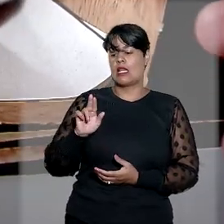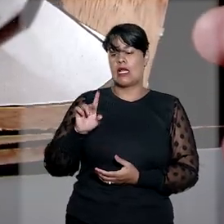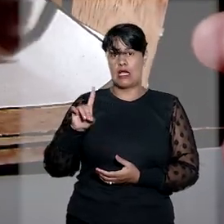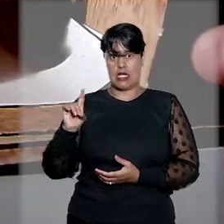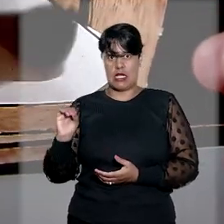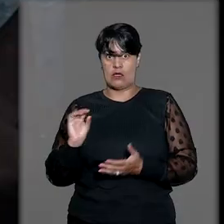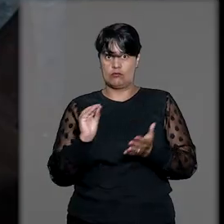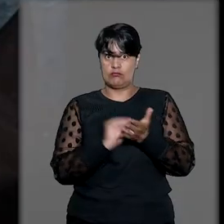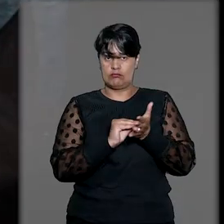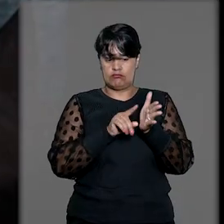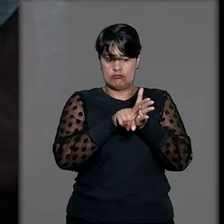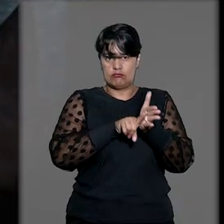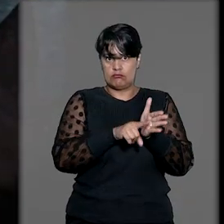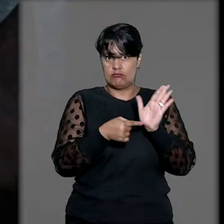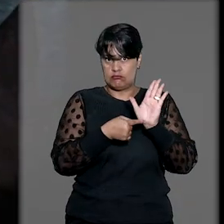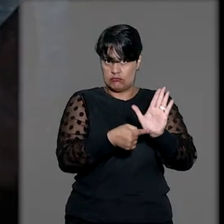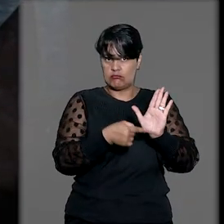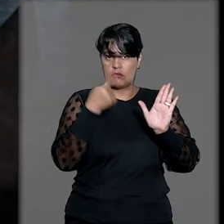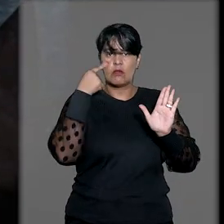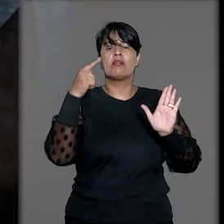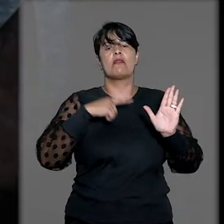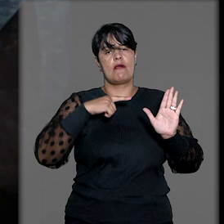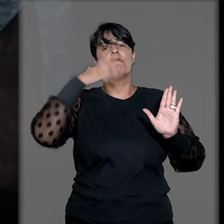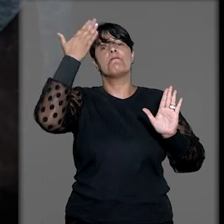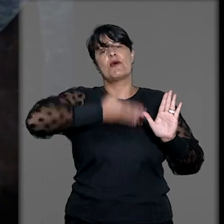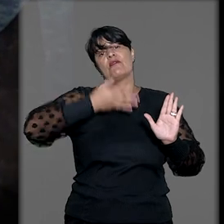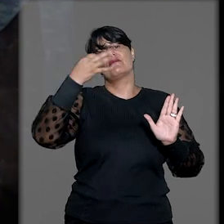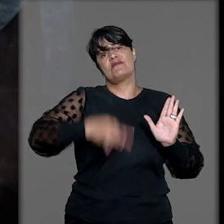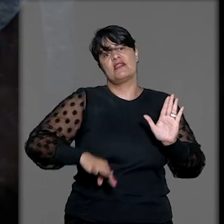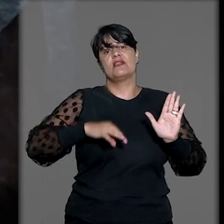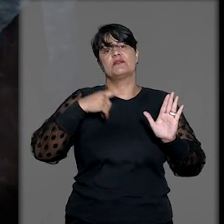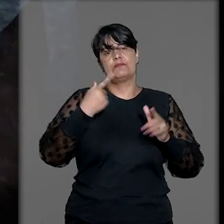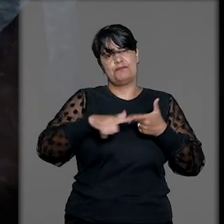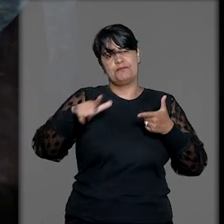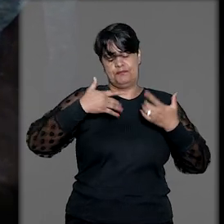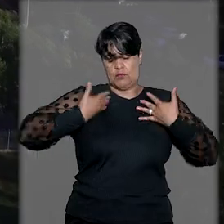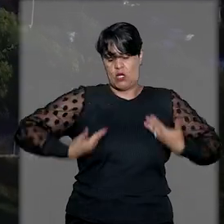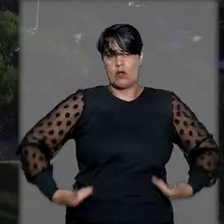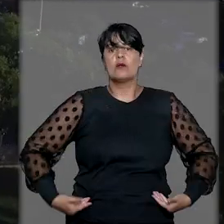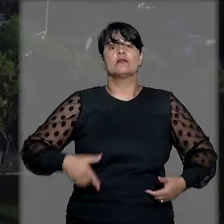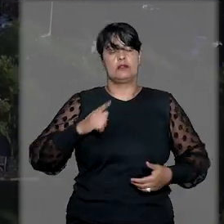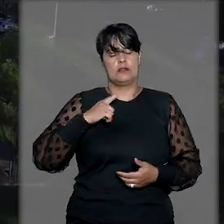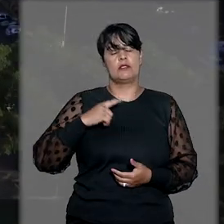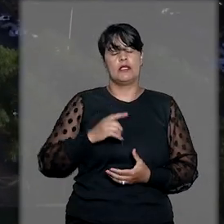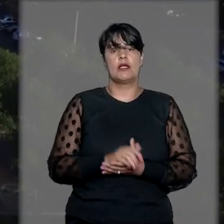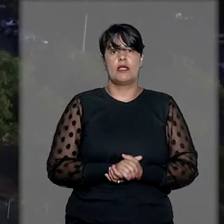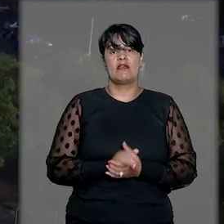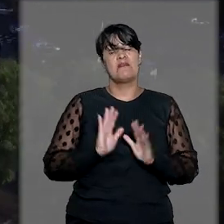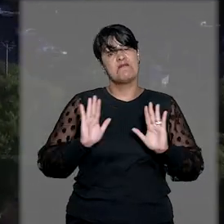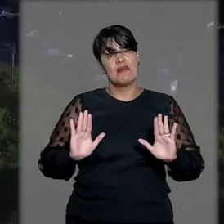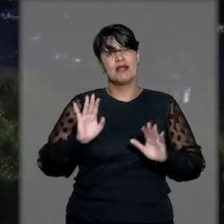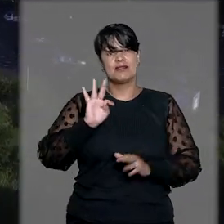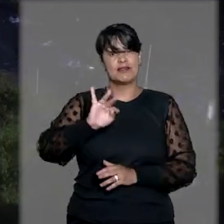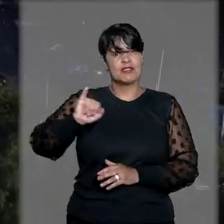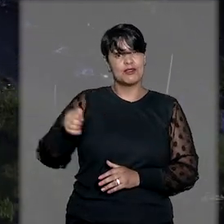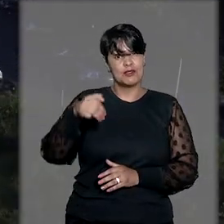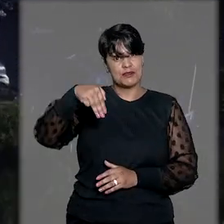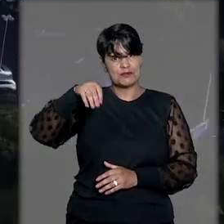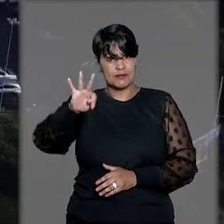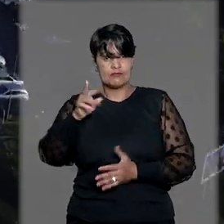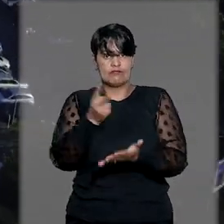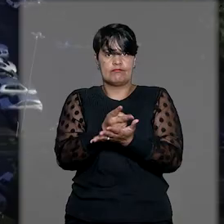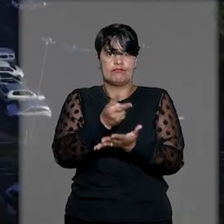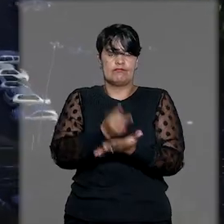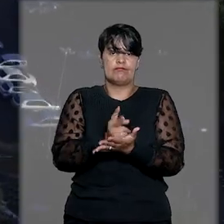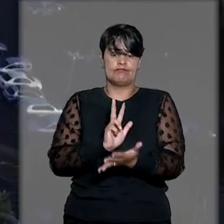juntado ao processo indica lesões físicas compatíveis com o relato do acusado, mas o Tribunal de Justiça de Mato Grosso manteve